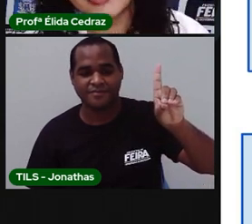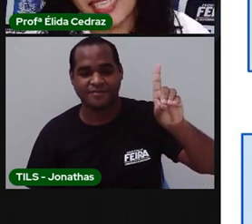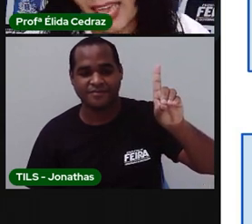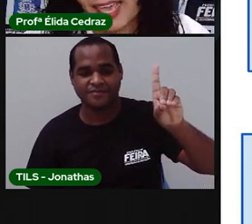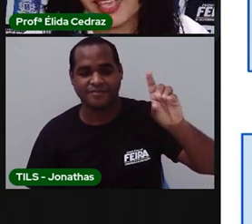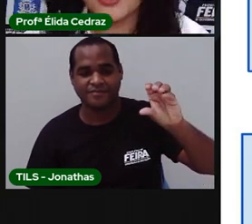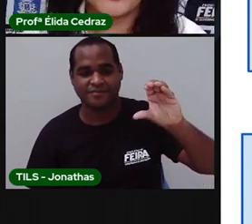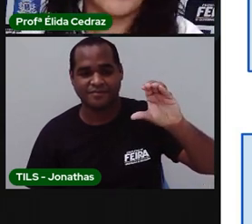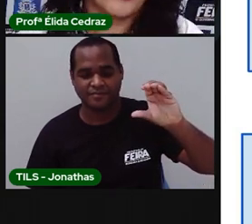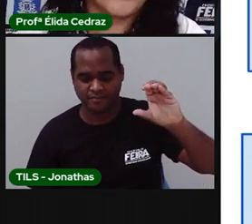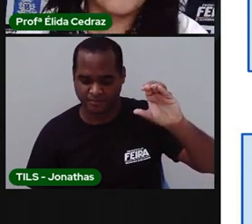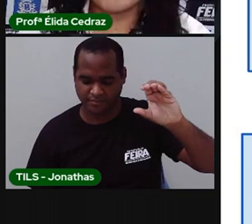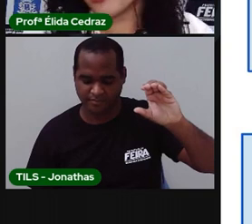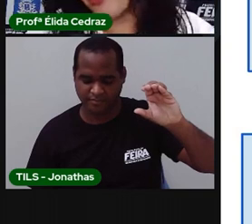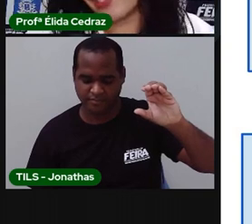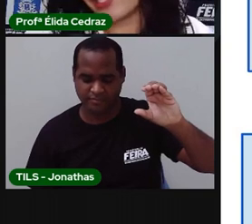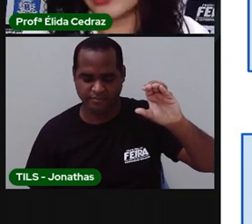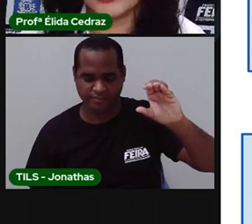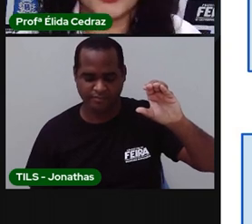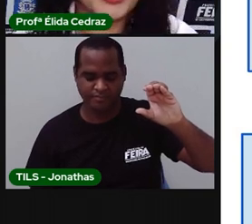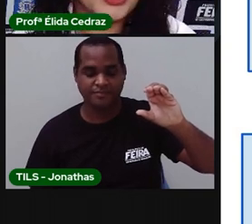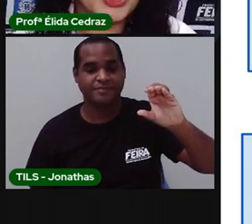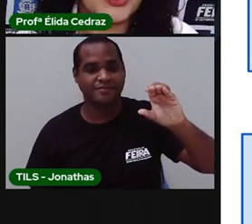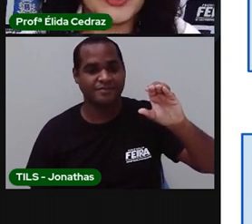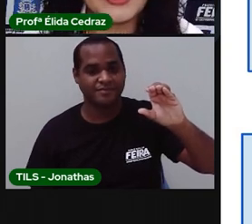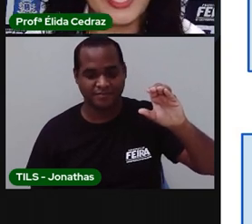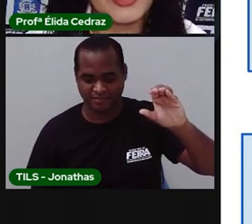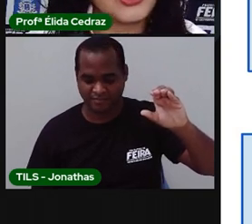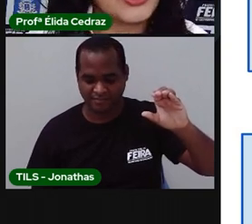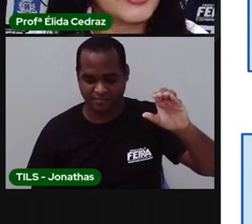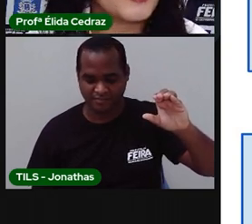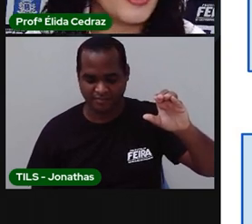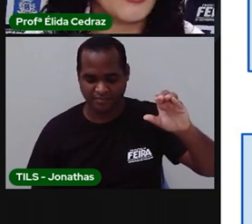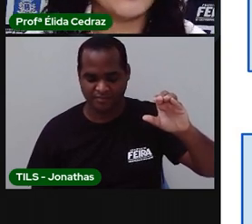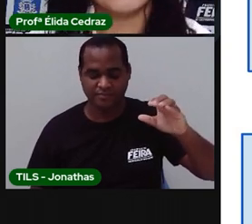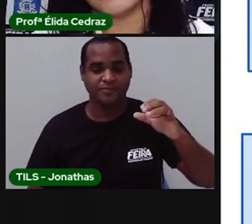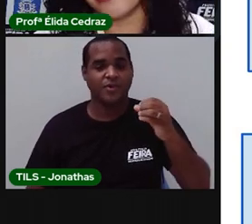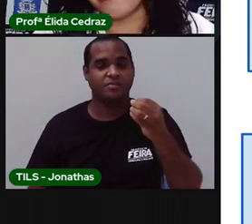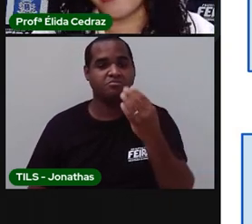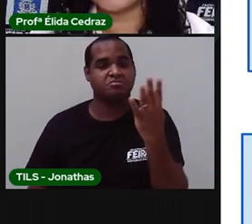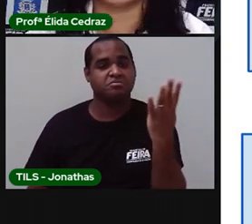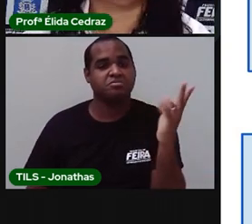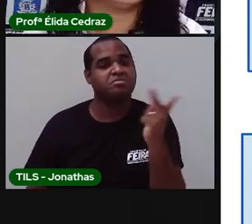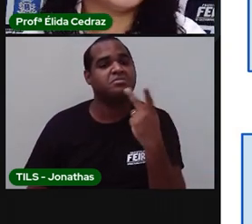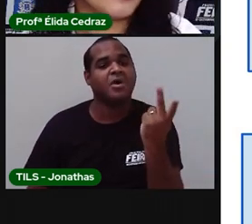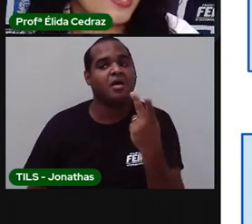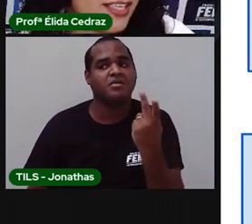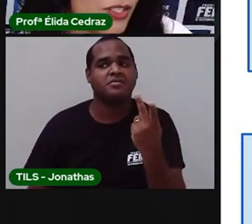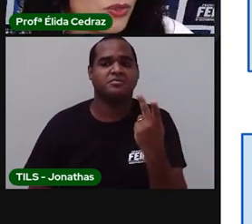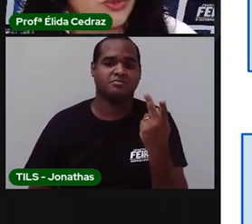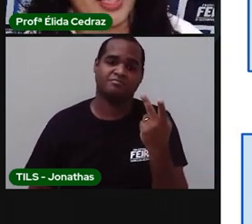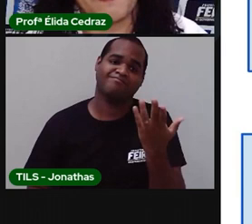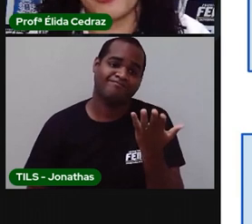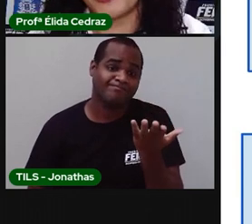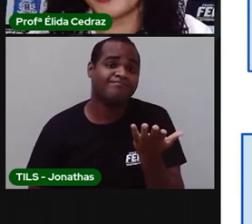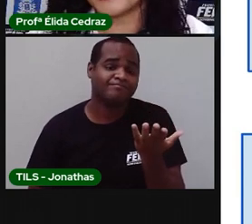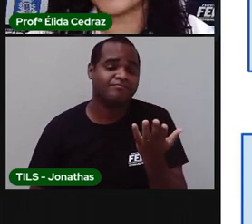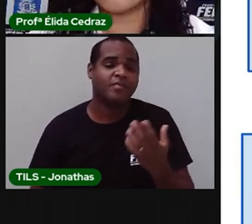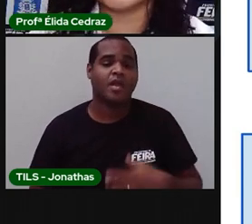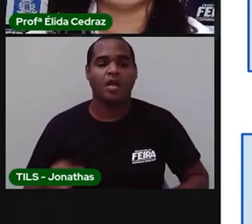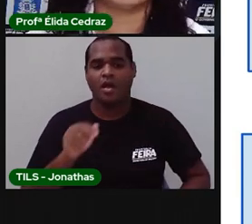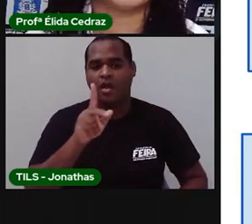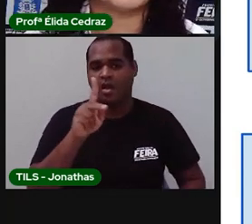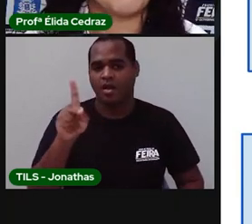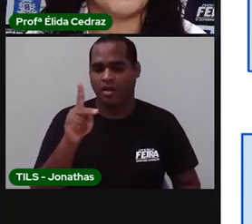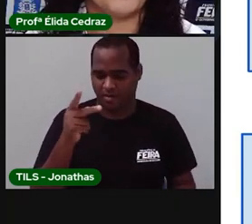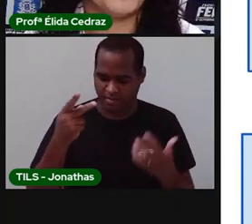C. A senhora tirou as cartinhas na ordem errada. Isso. A PRO queria